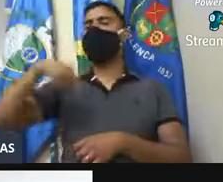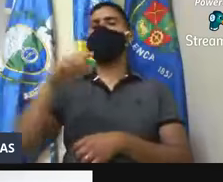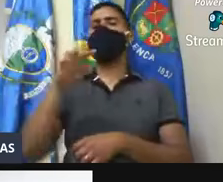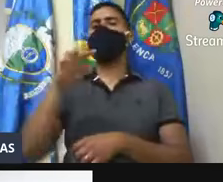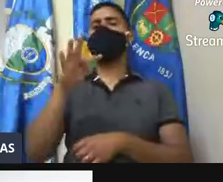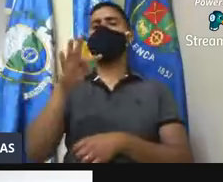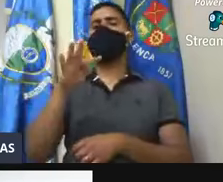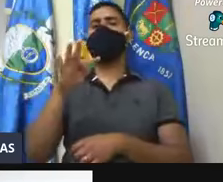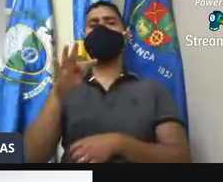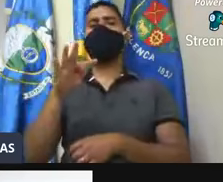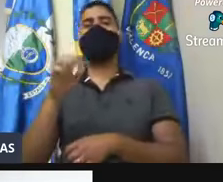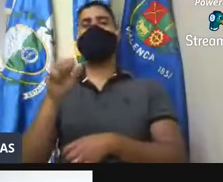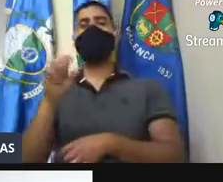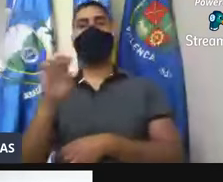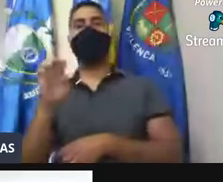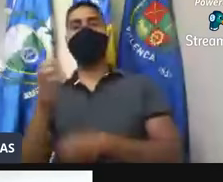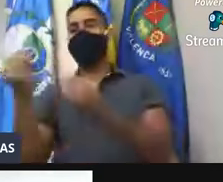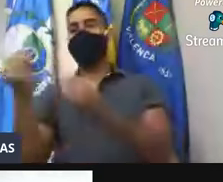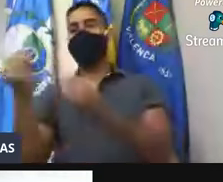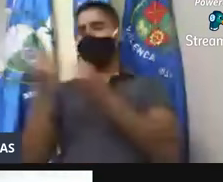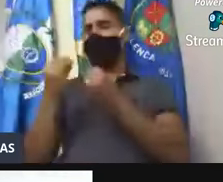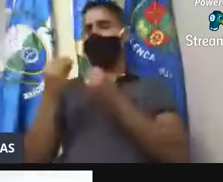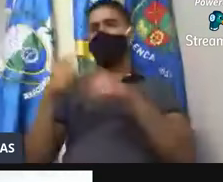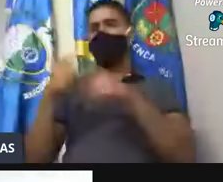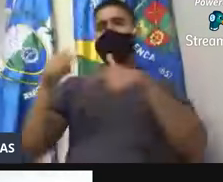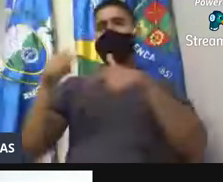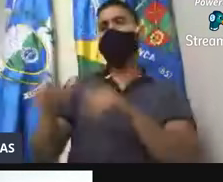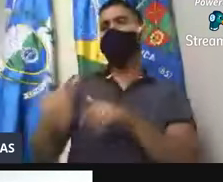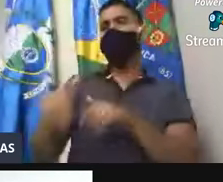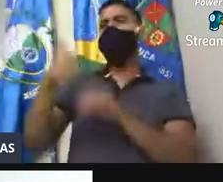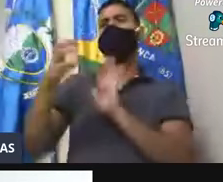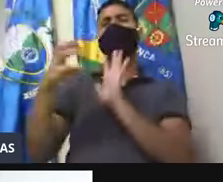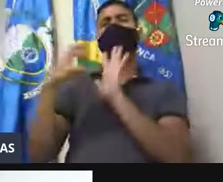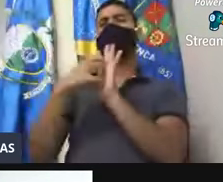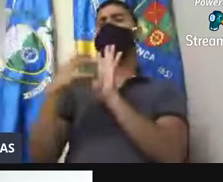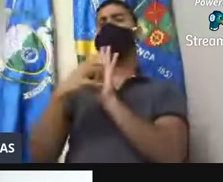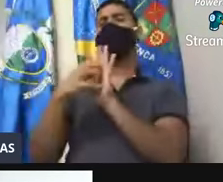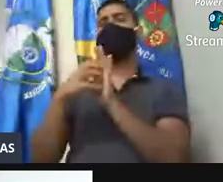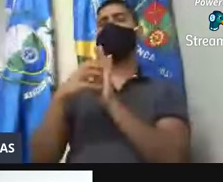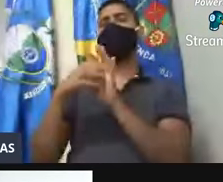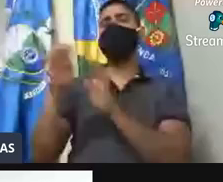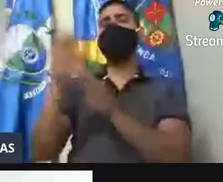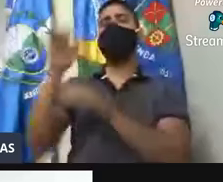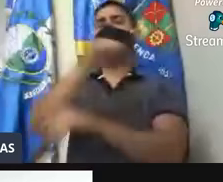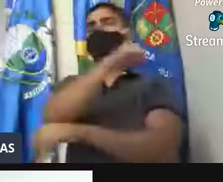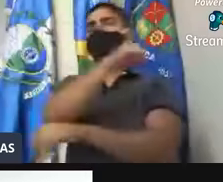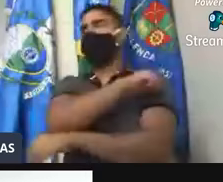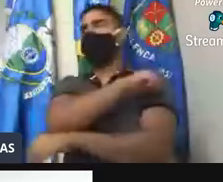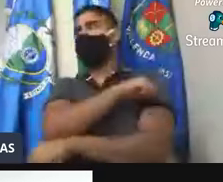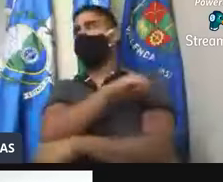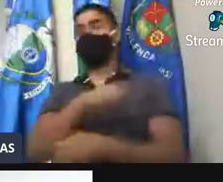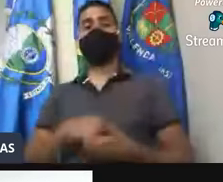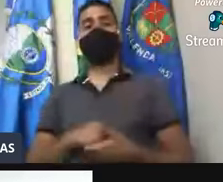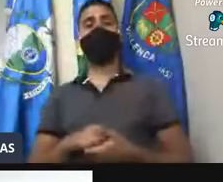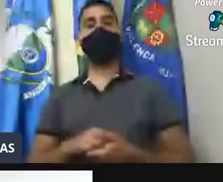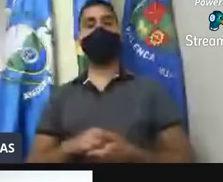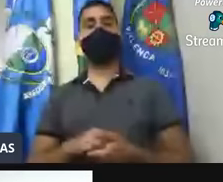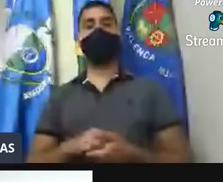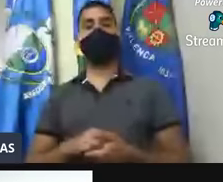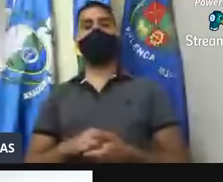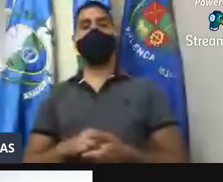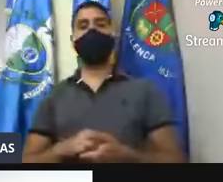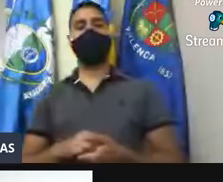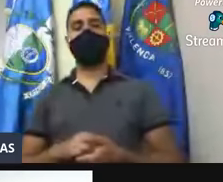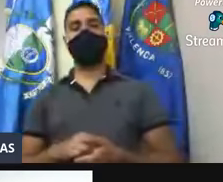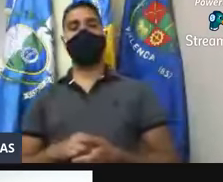Contas recebendo a nossa premiação como a melhor Câmara do Estado do Rio de Janeiro. E eu acho que a gente, no final de uma sessão,